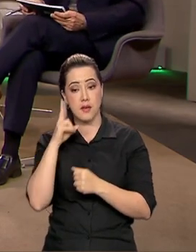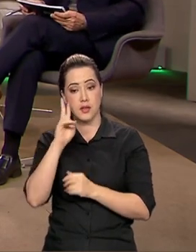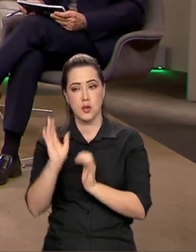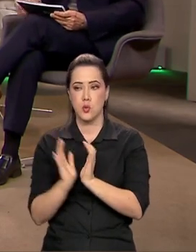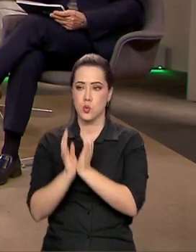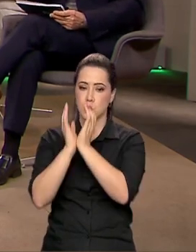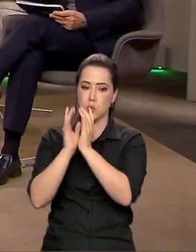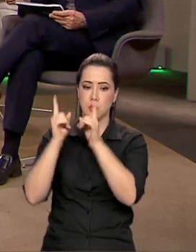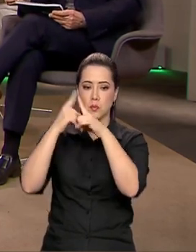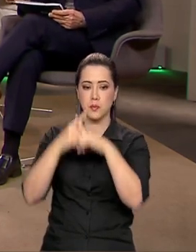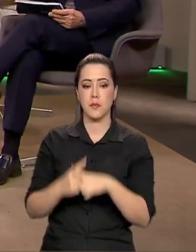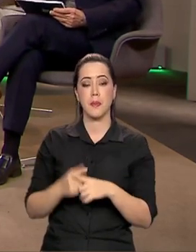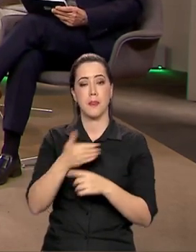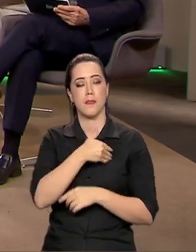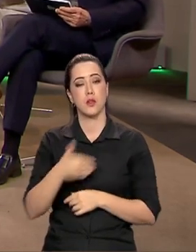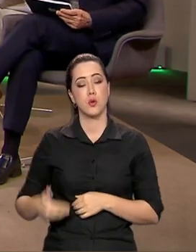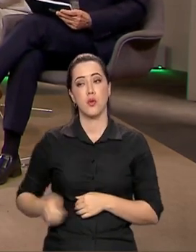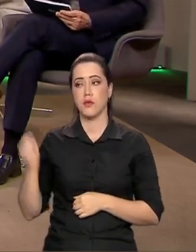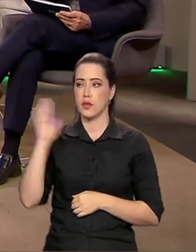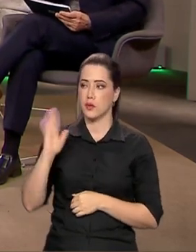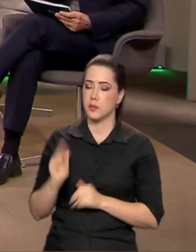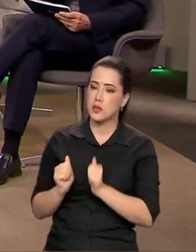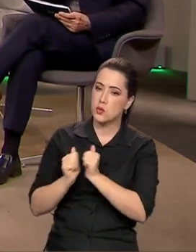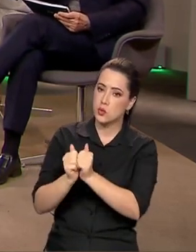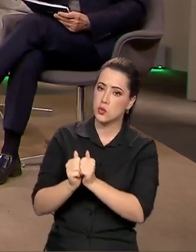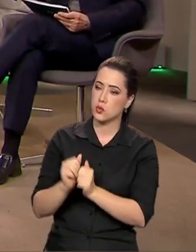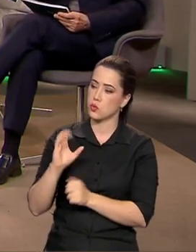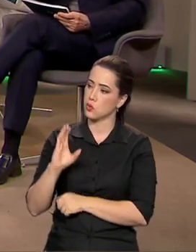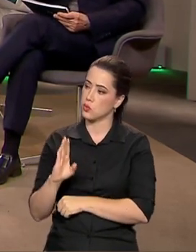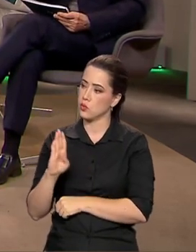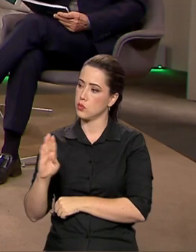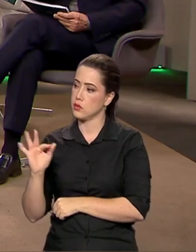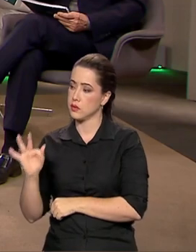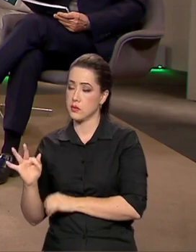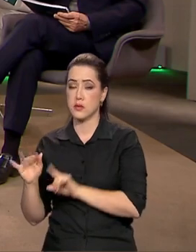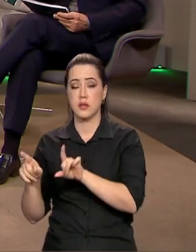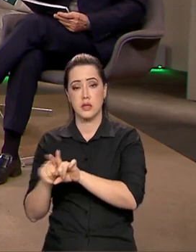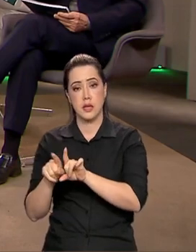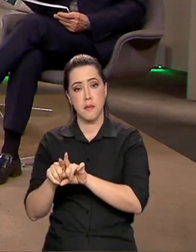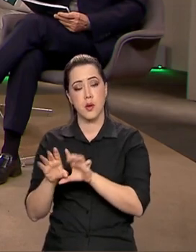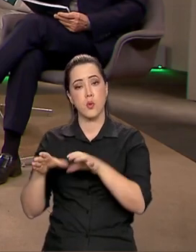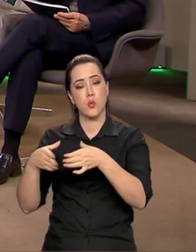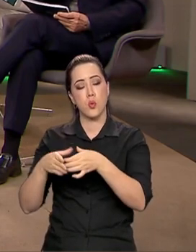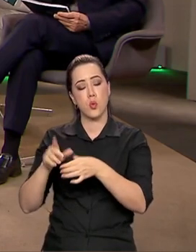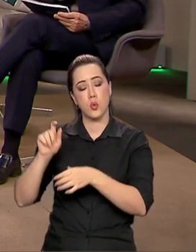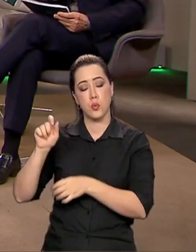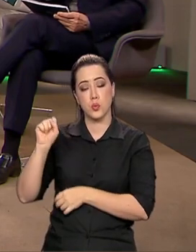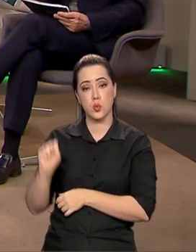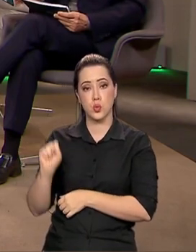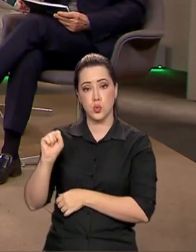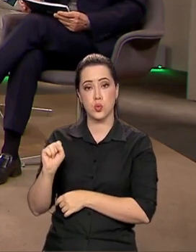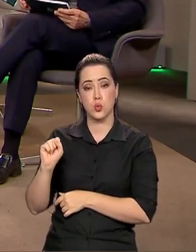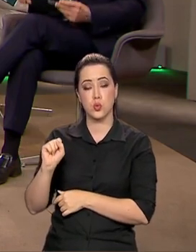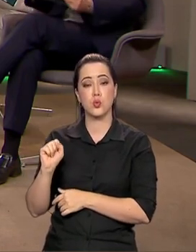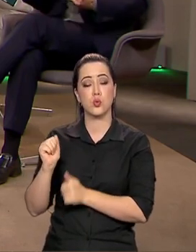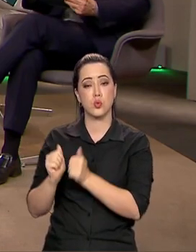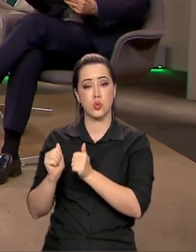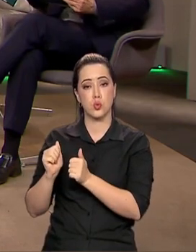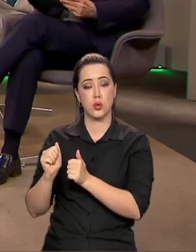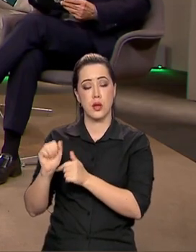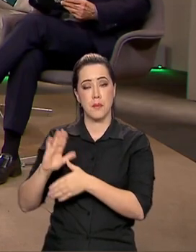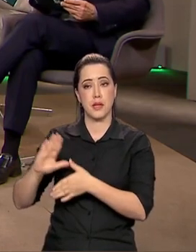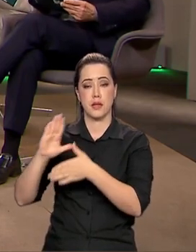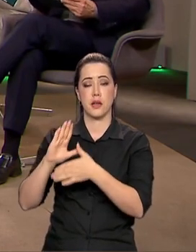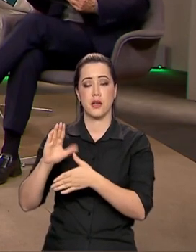taça para o Brasil, o governo brasileiro, junto à CBF e a Confederação Sul-Americana de Futebol inicia os trabalhos para